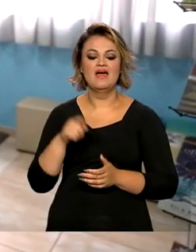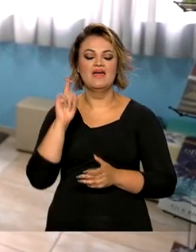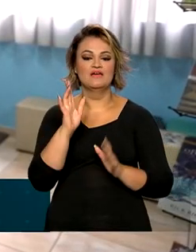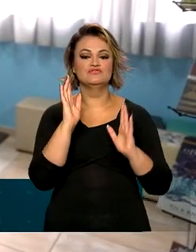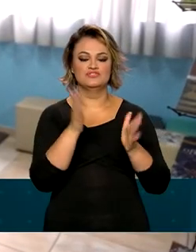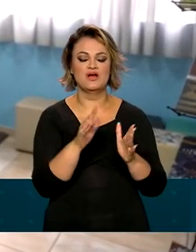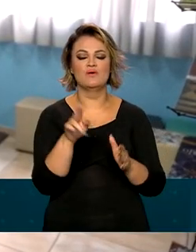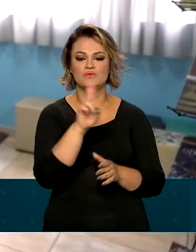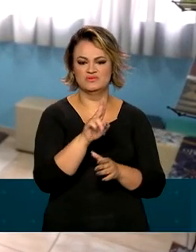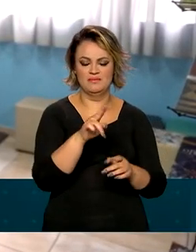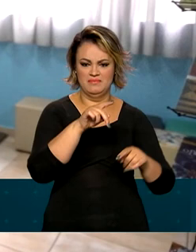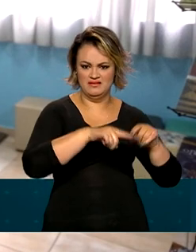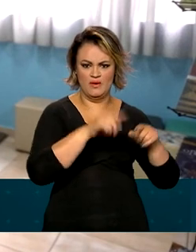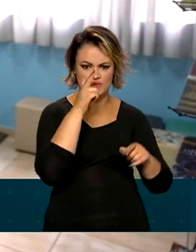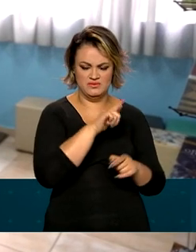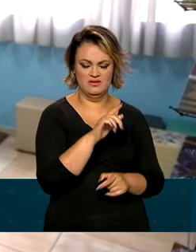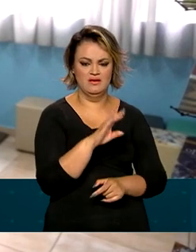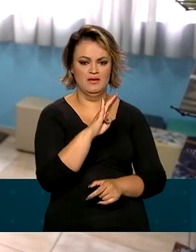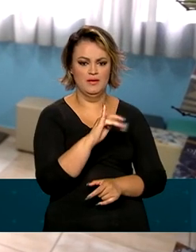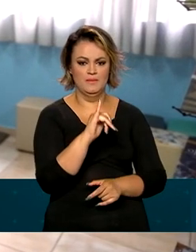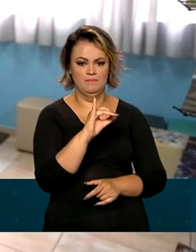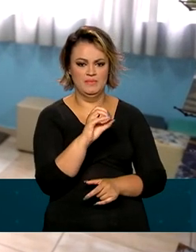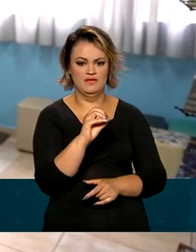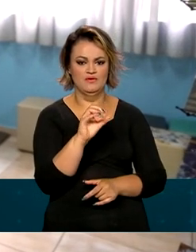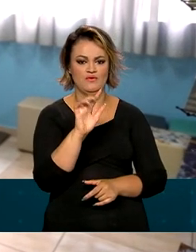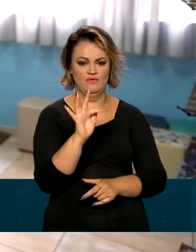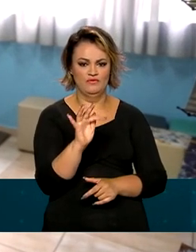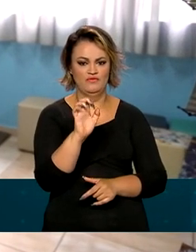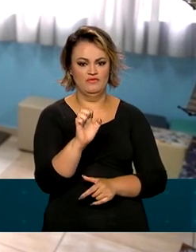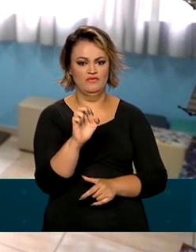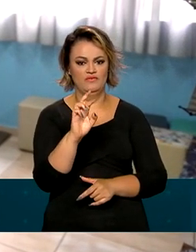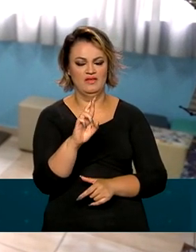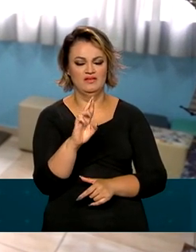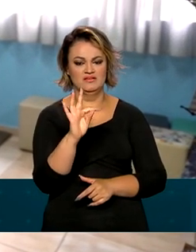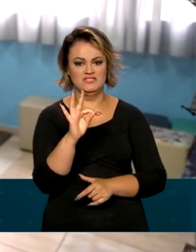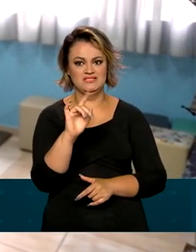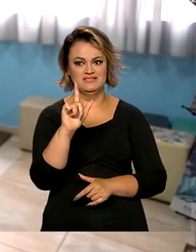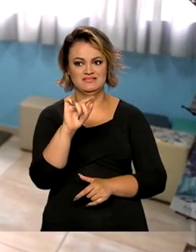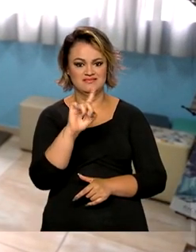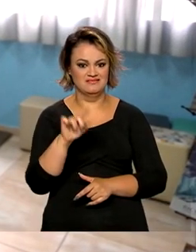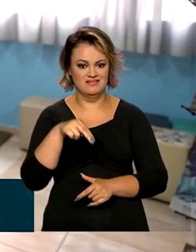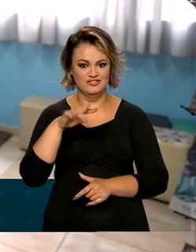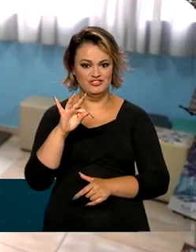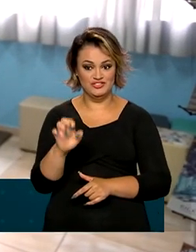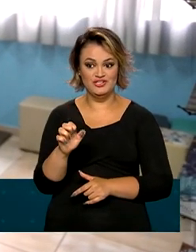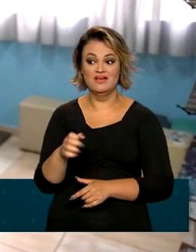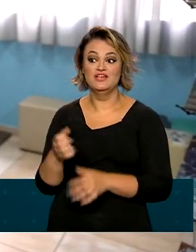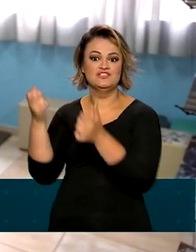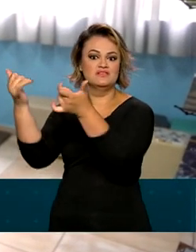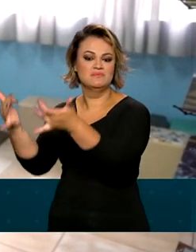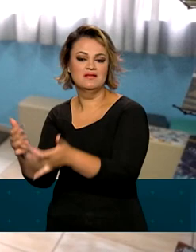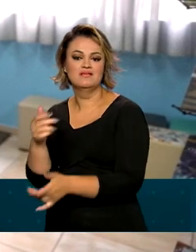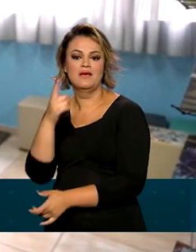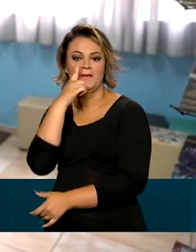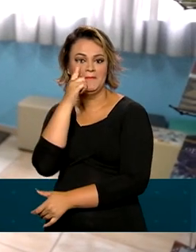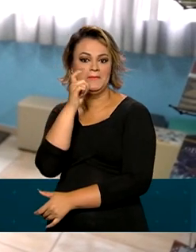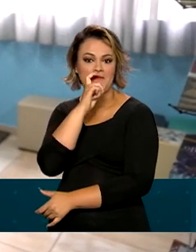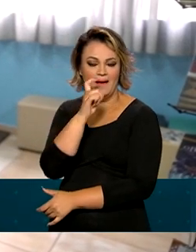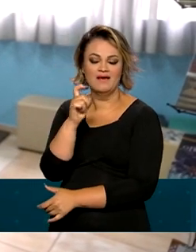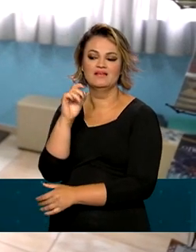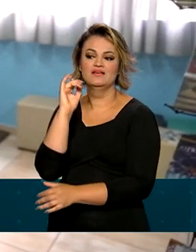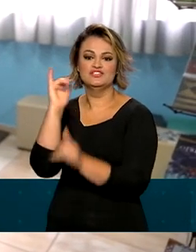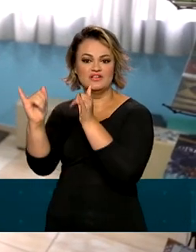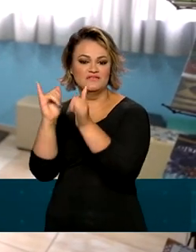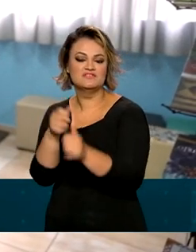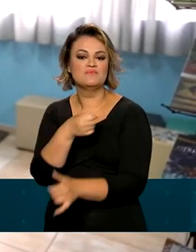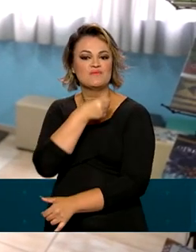biofertilizante, eu já contei em casa, eu expliquei várias vezes esse projeto para os meus pais, e eles já contaram para os colegas de trabalho, eu já